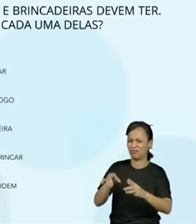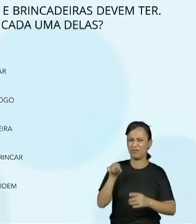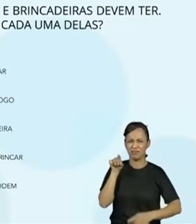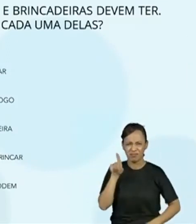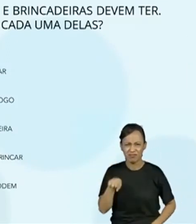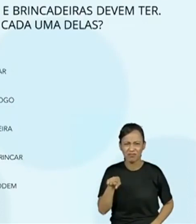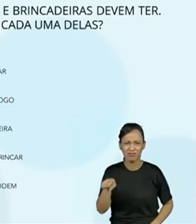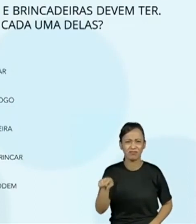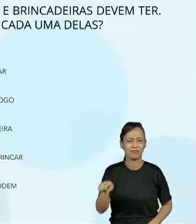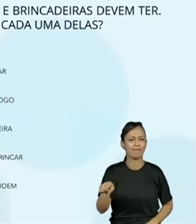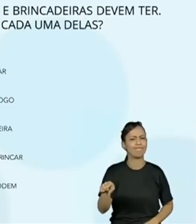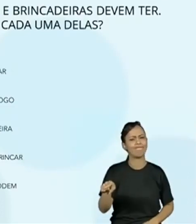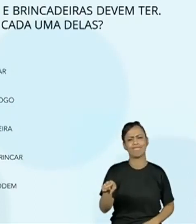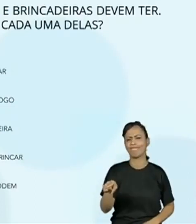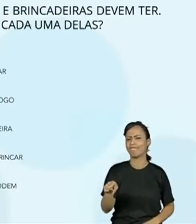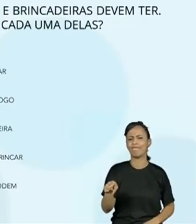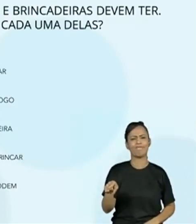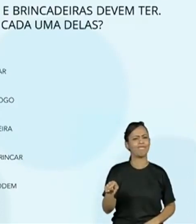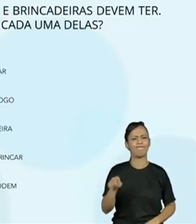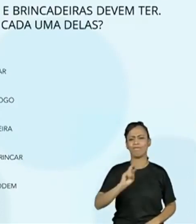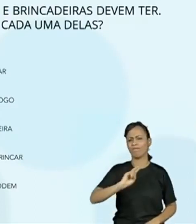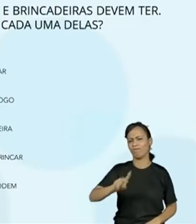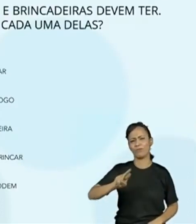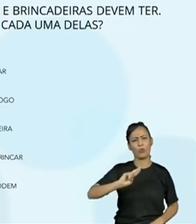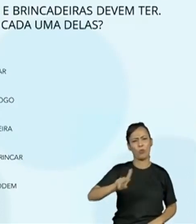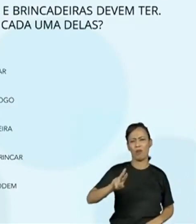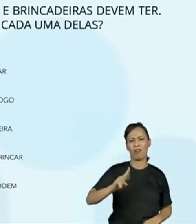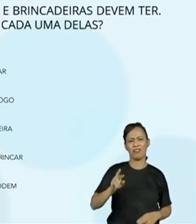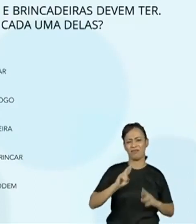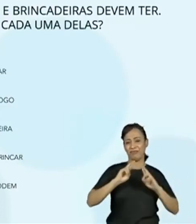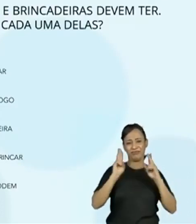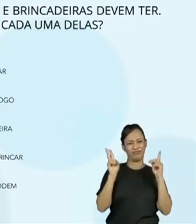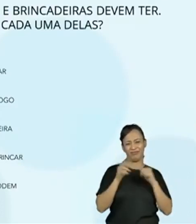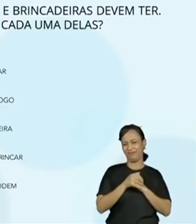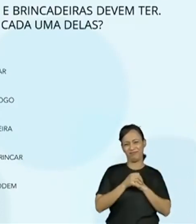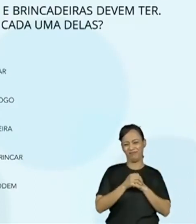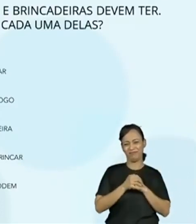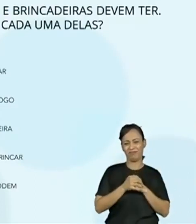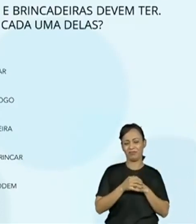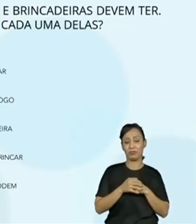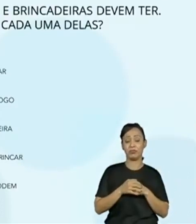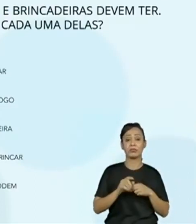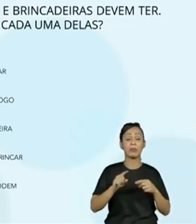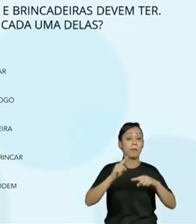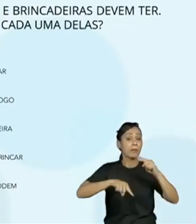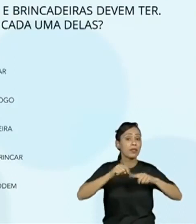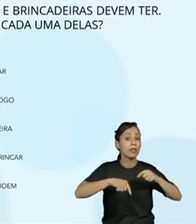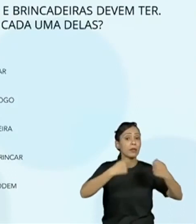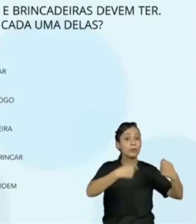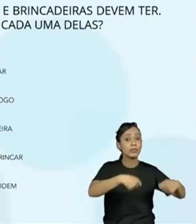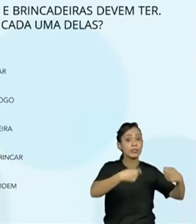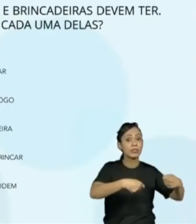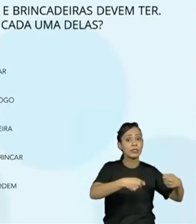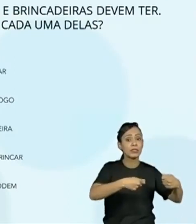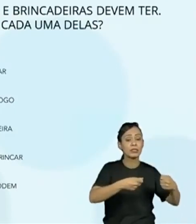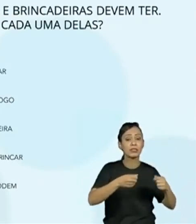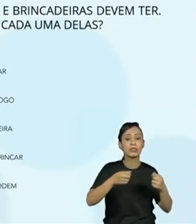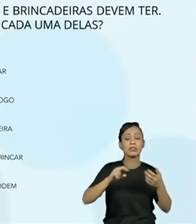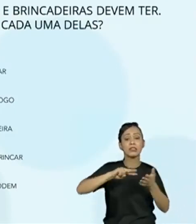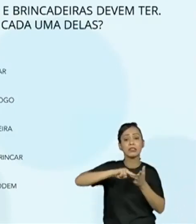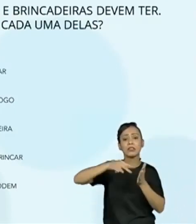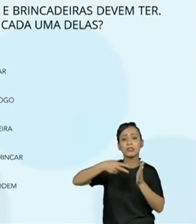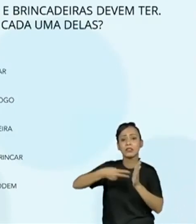devo brincar o material necessário? Aquela parte que está escrito material necessário? Não. Material necessário. Explica a